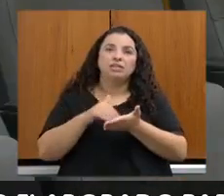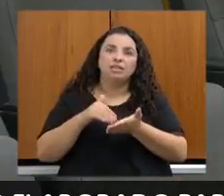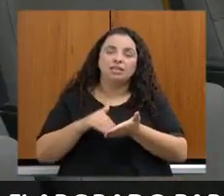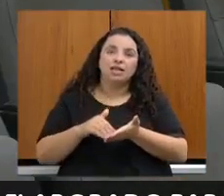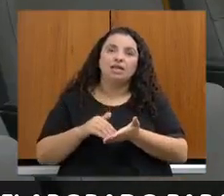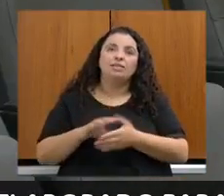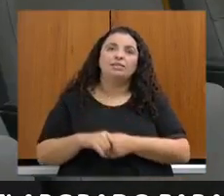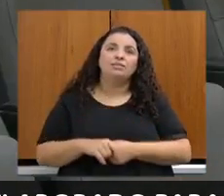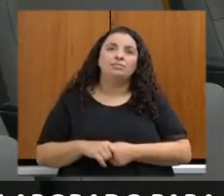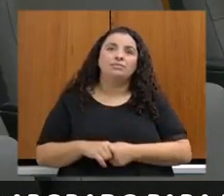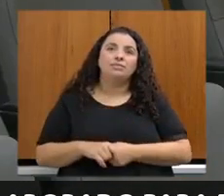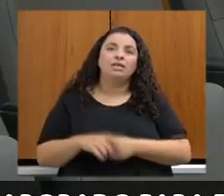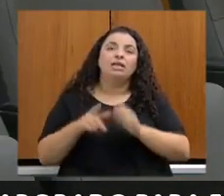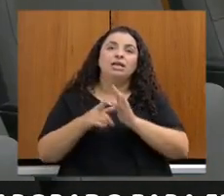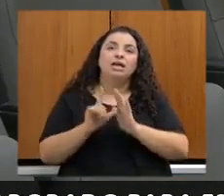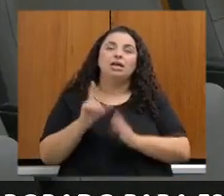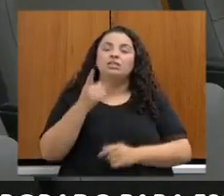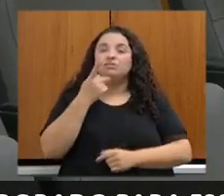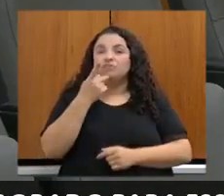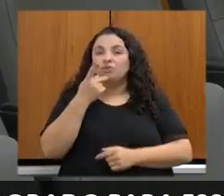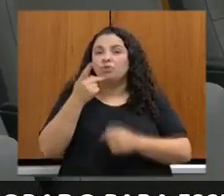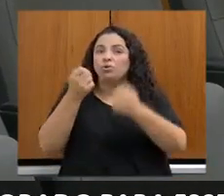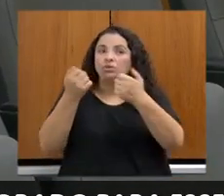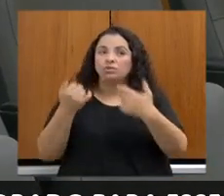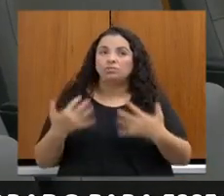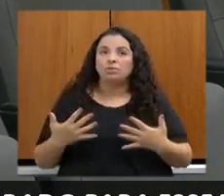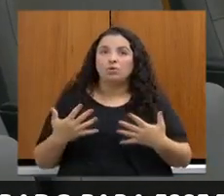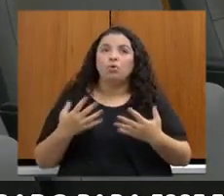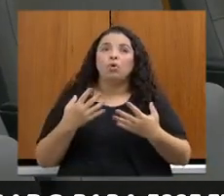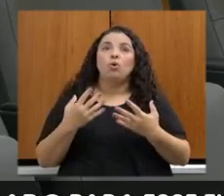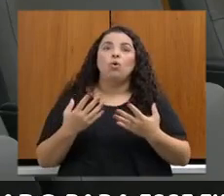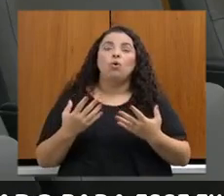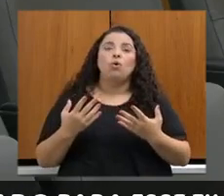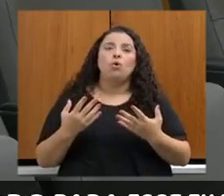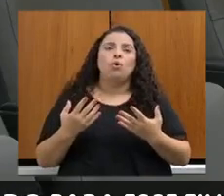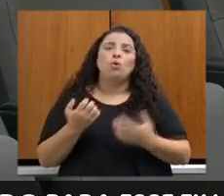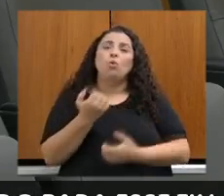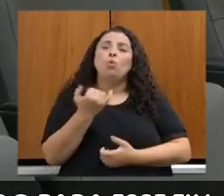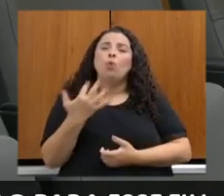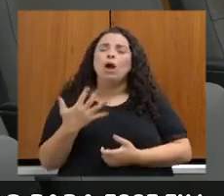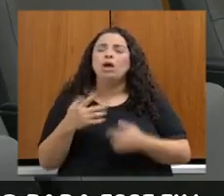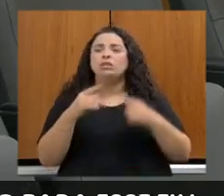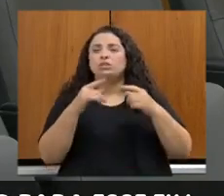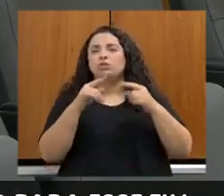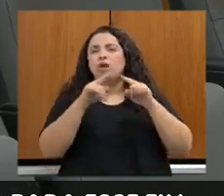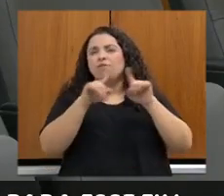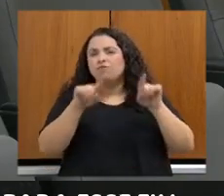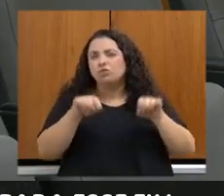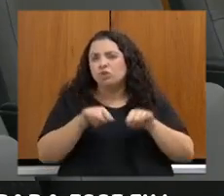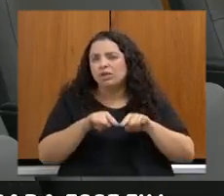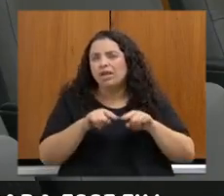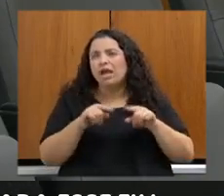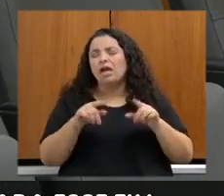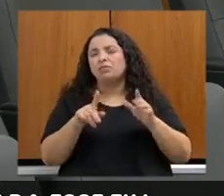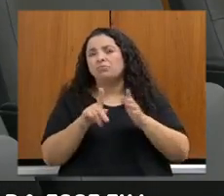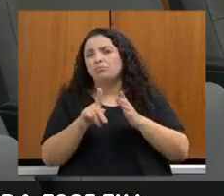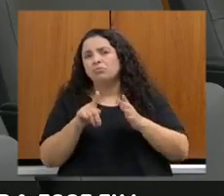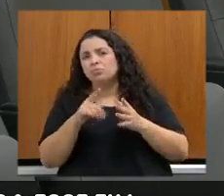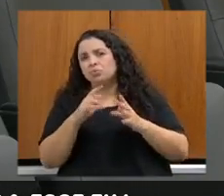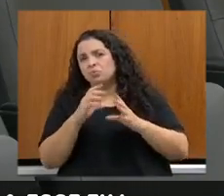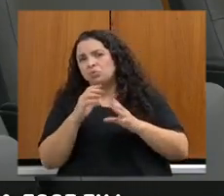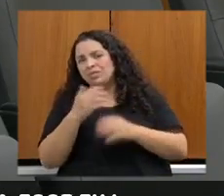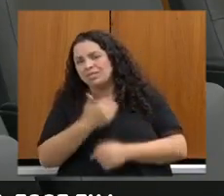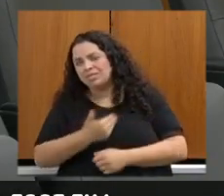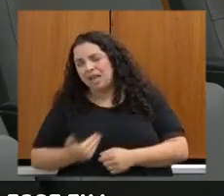Foi, como já foi falado aqui, do número de funcionários do Estado e o tamanho do